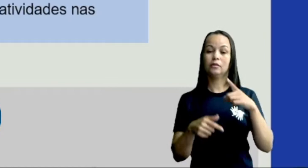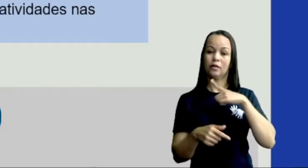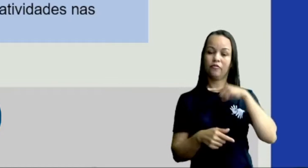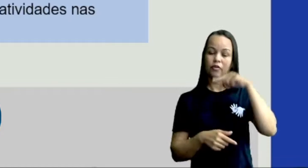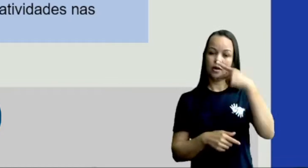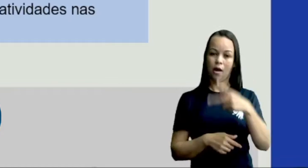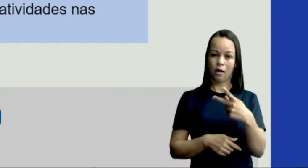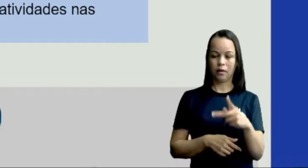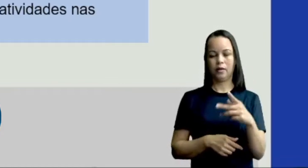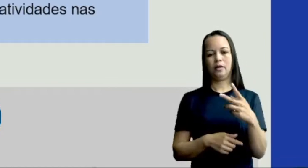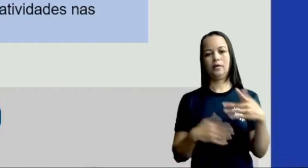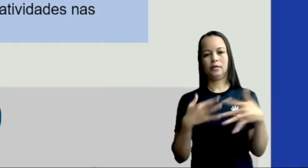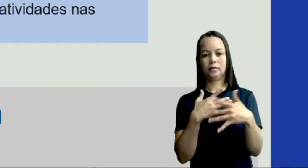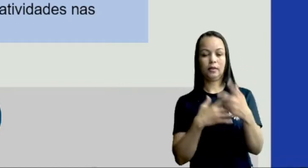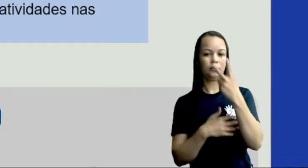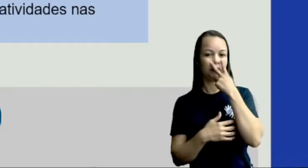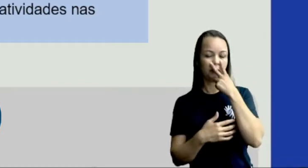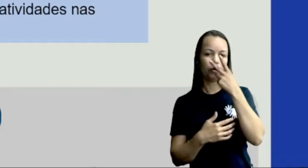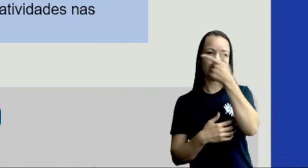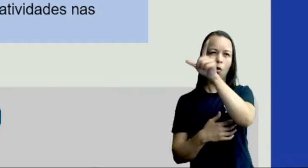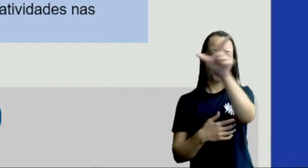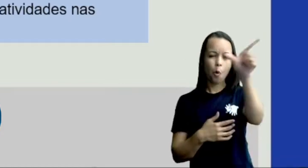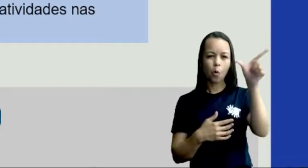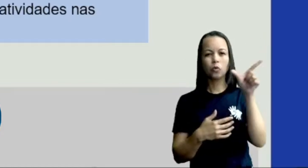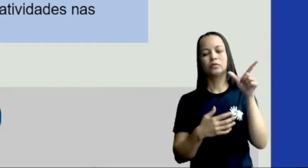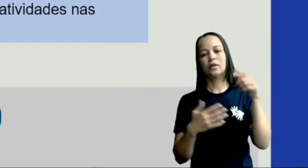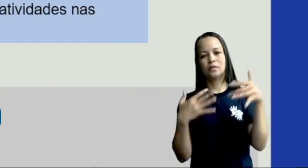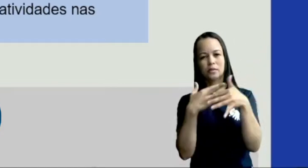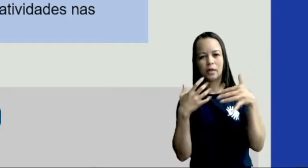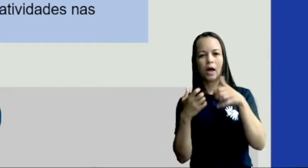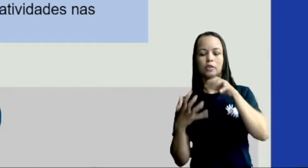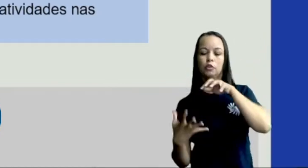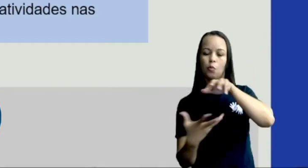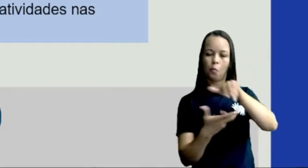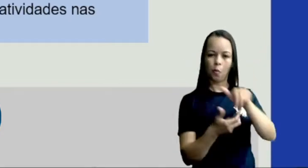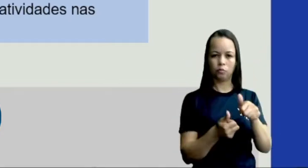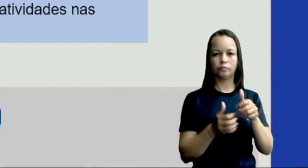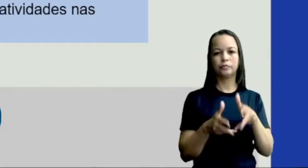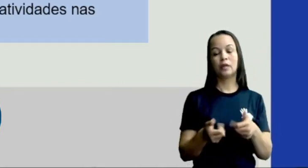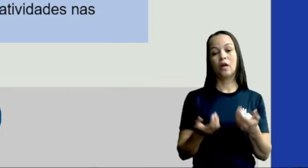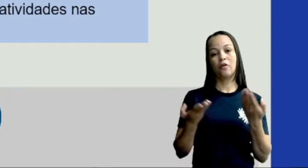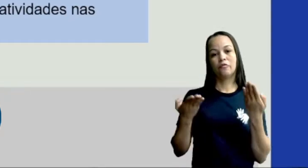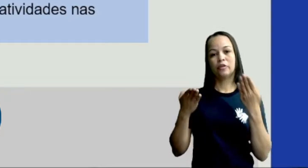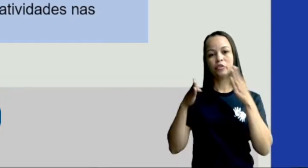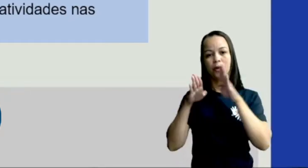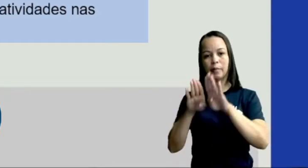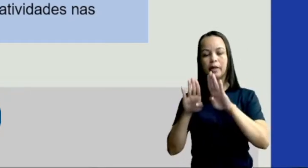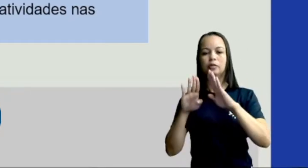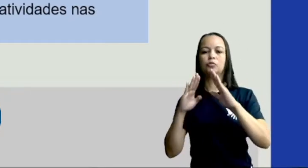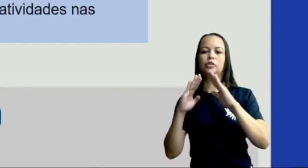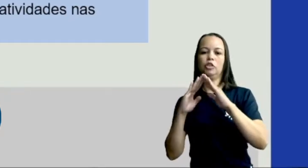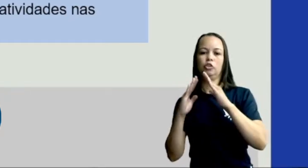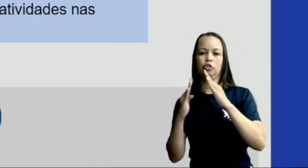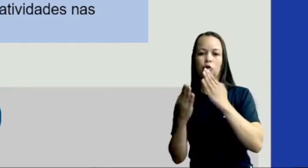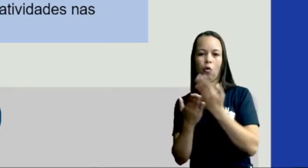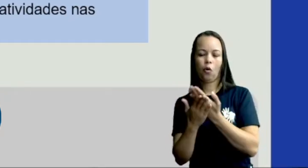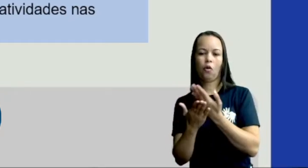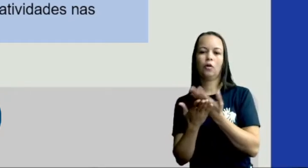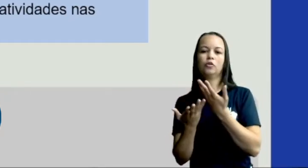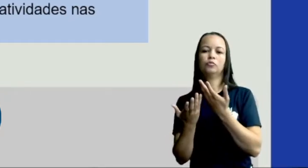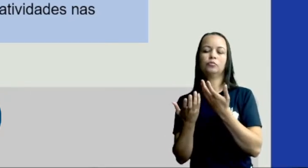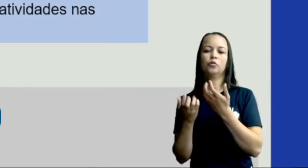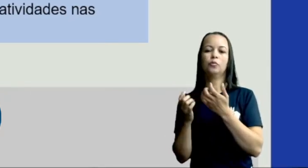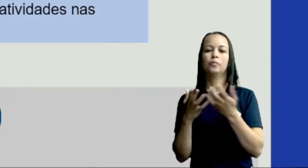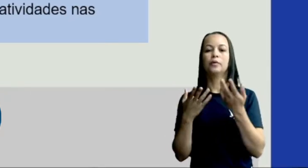Vitória de Santo Antão, como em outras cidades também, no mundo todo. Fechamento de escolas públicas e privadas, fechamento